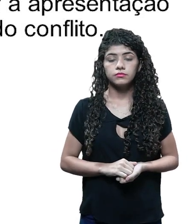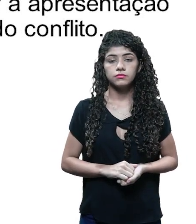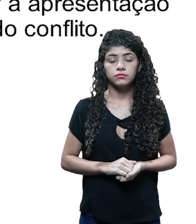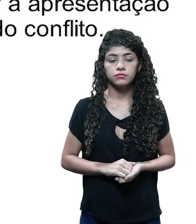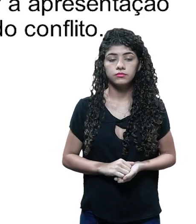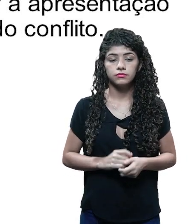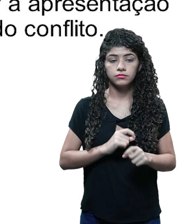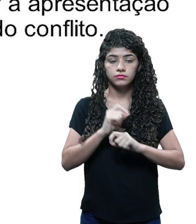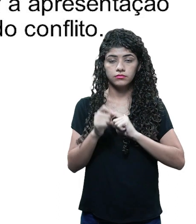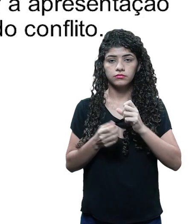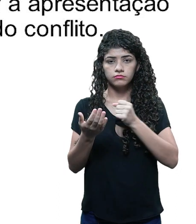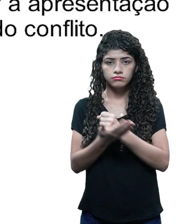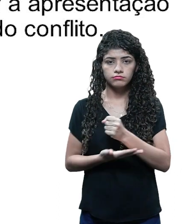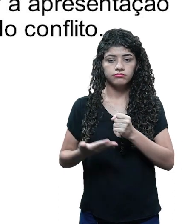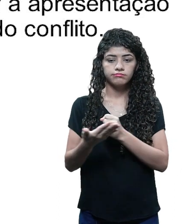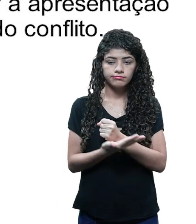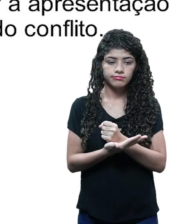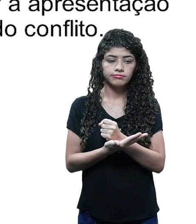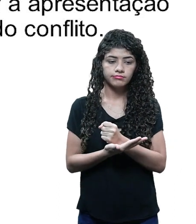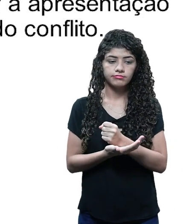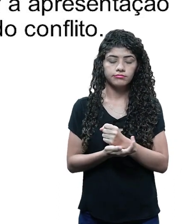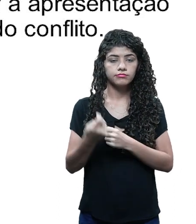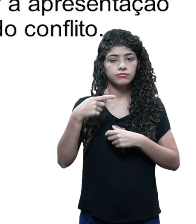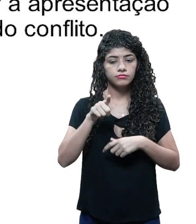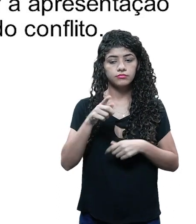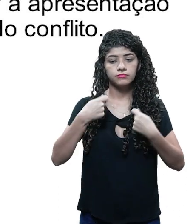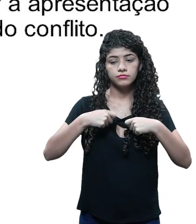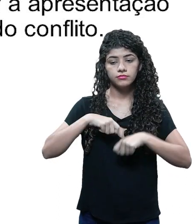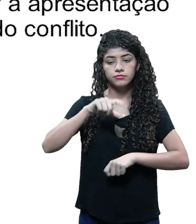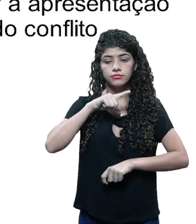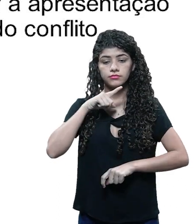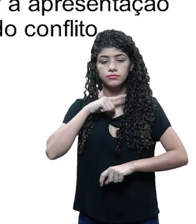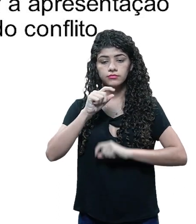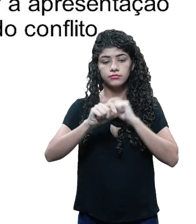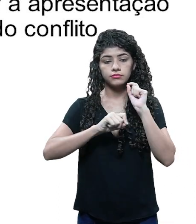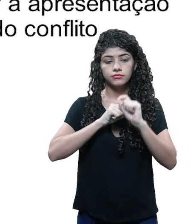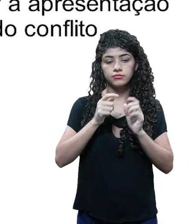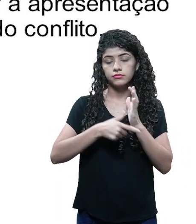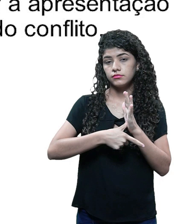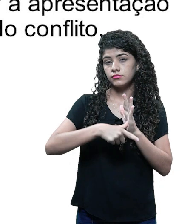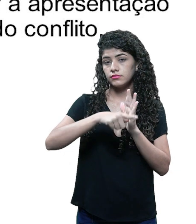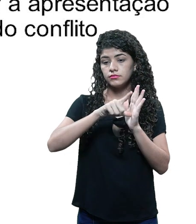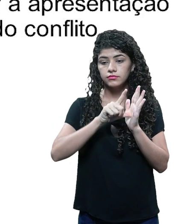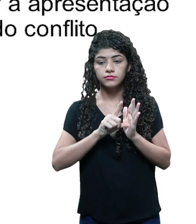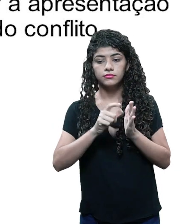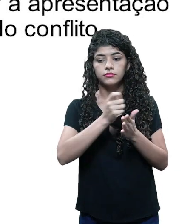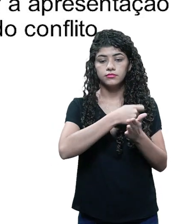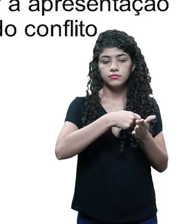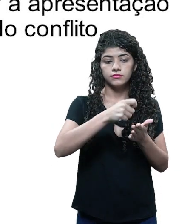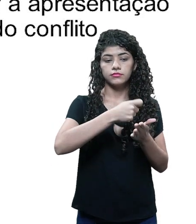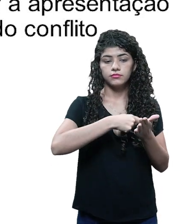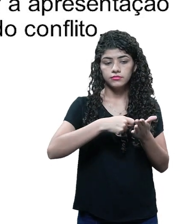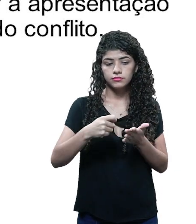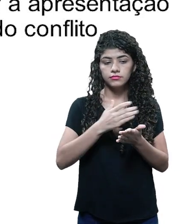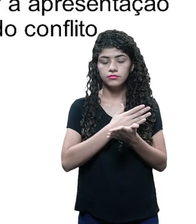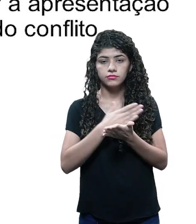a storyline é o alicerce da casa. Você precisa ter, antes de escrever, antes de começar